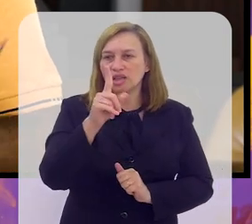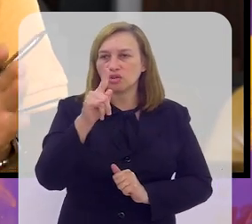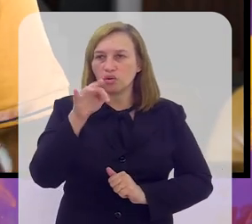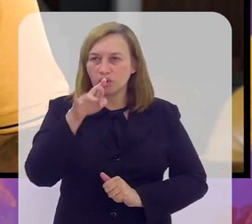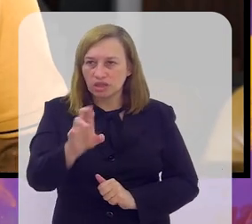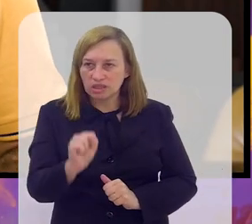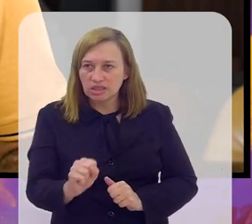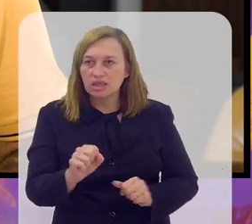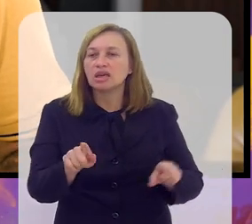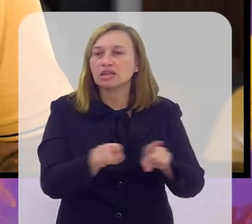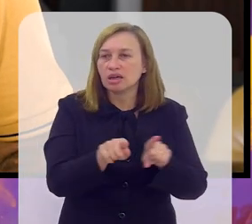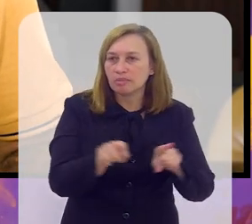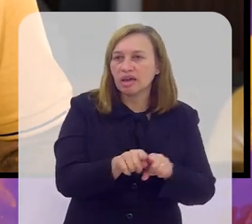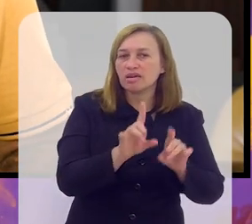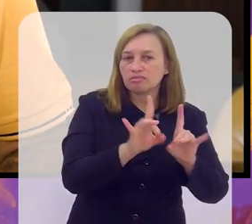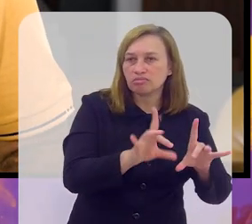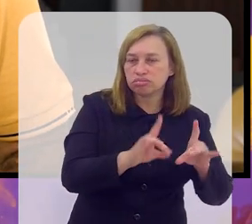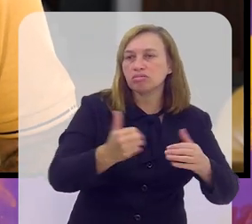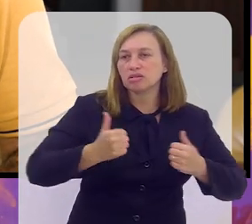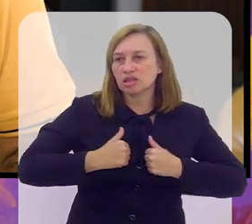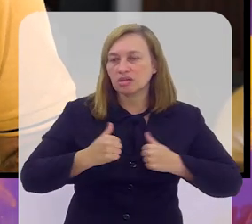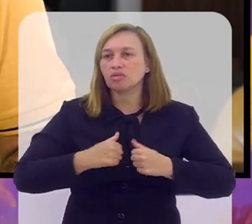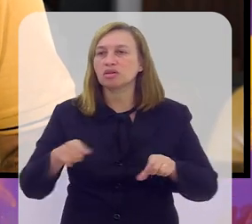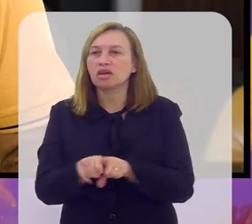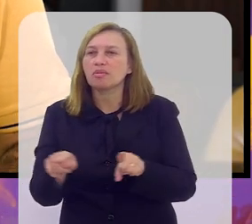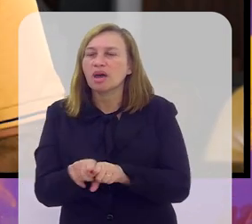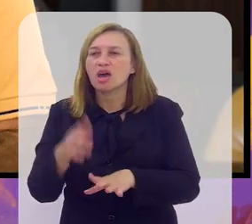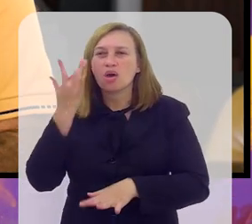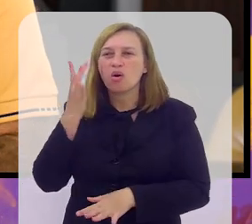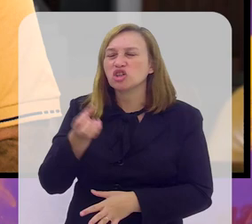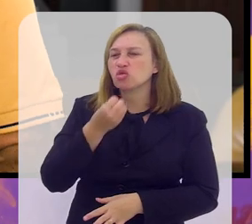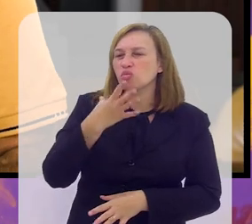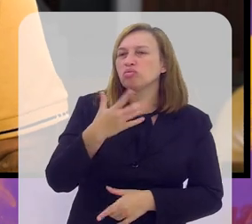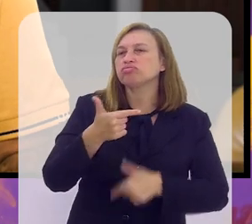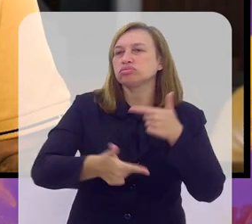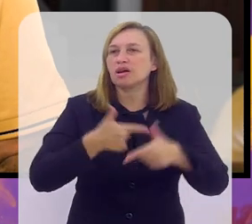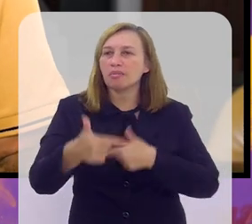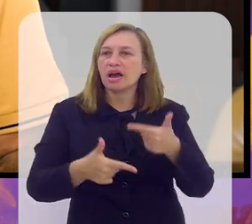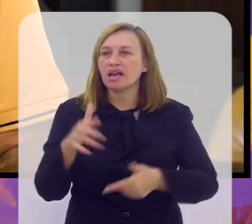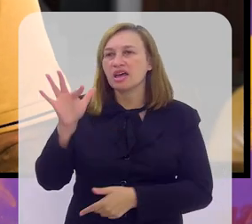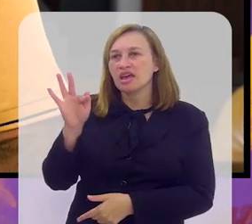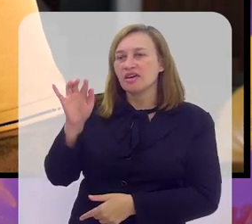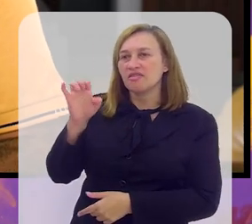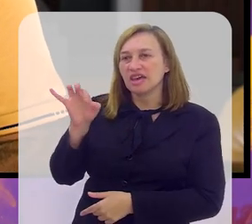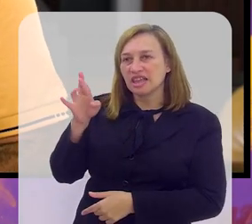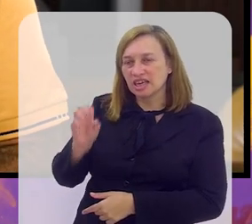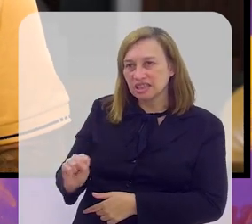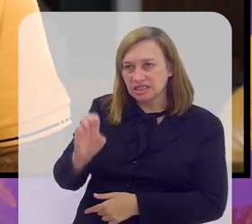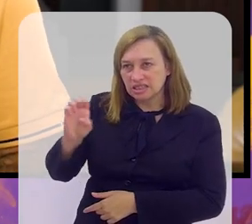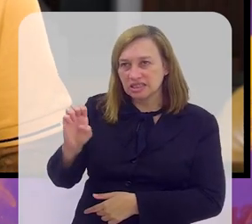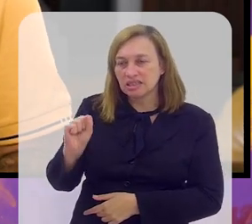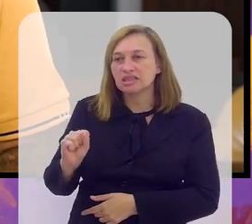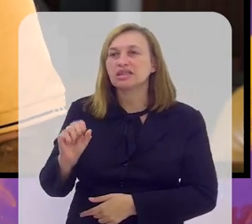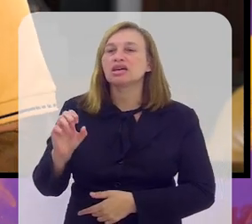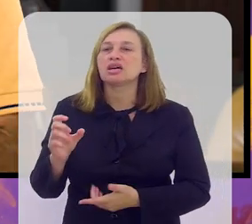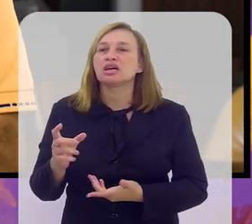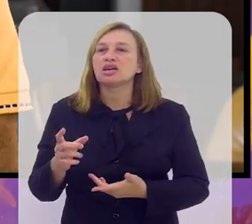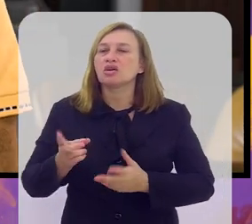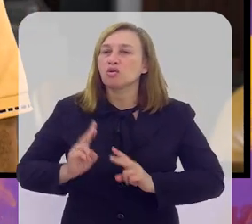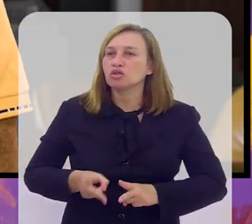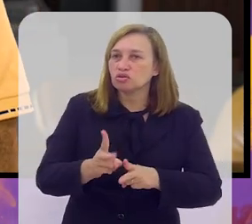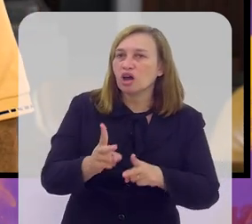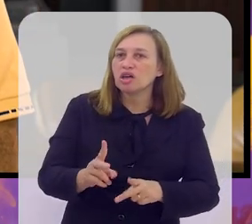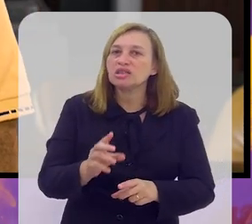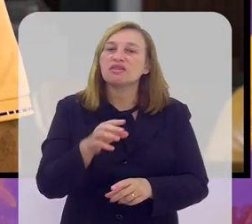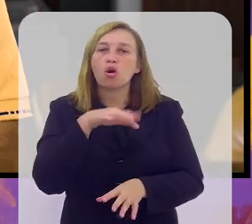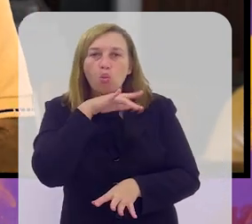então, eu tenho essa opinião. Acho que o Fernando Diniz, fazendo um bom trabalho, ele deve ser mantido. Ou, se ele